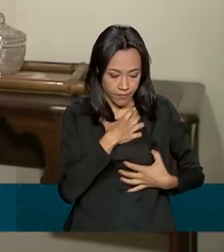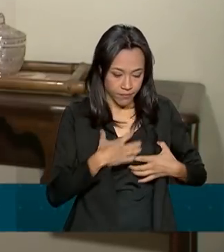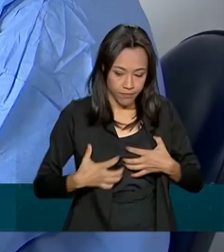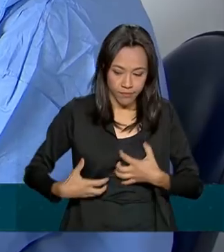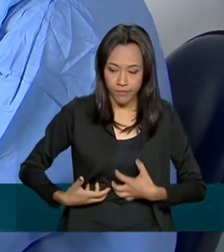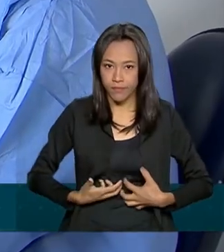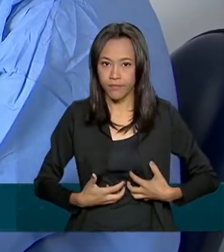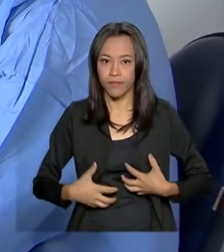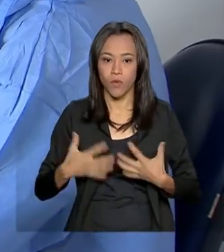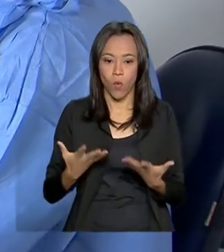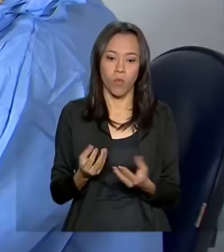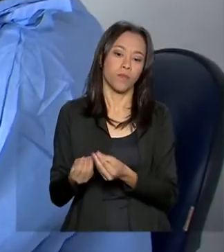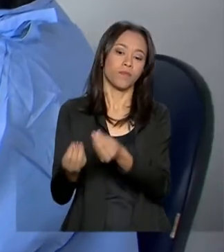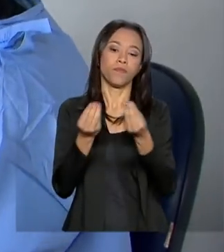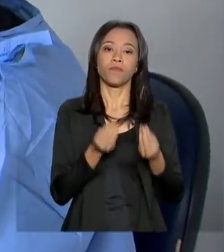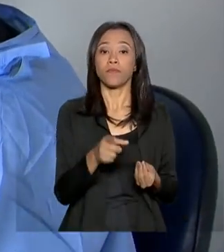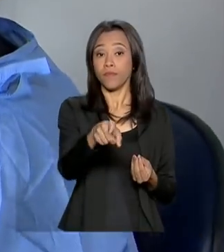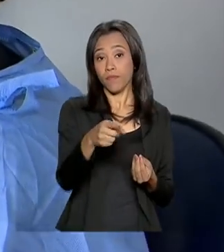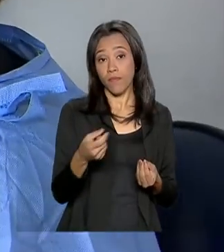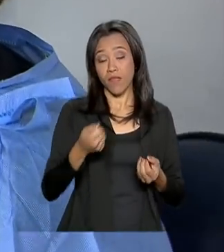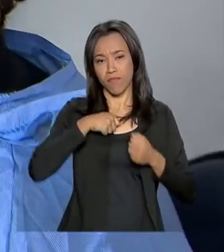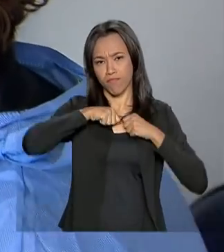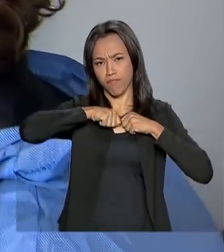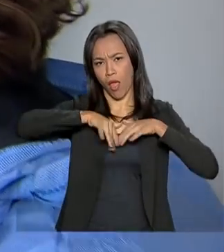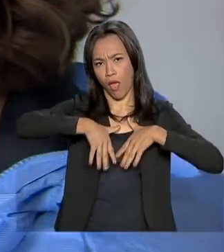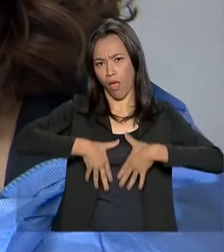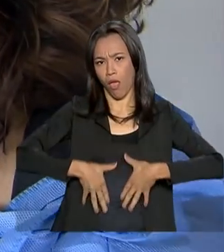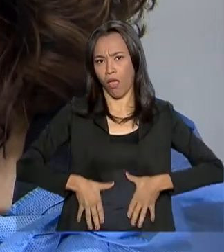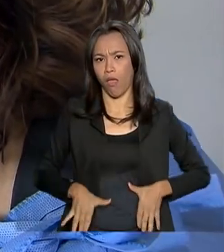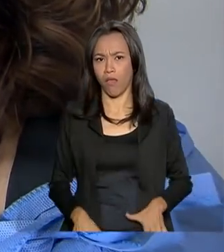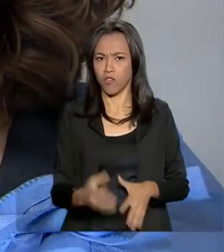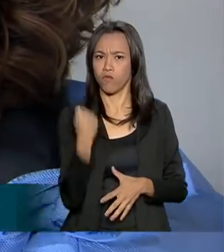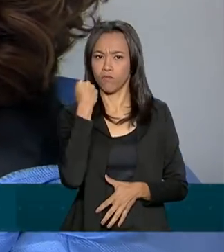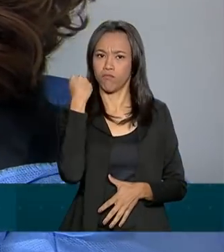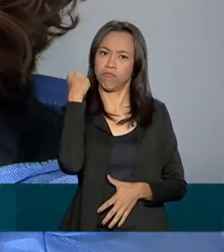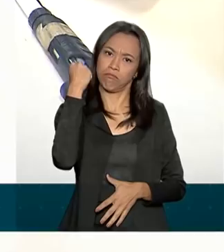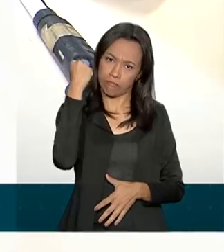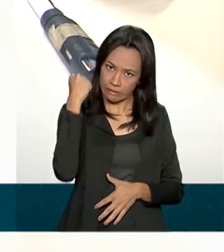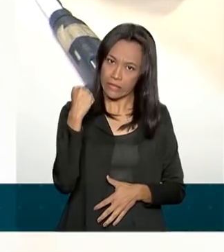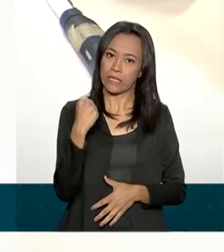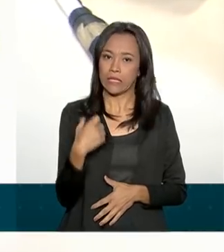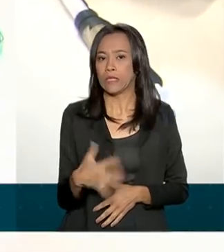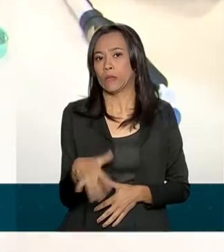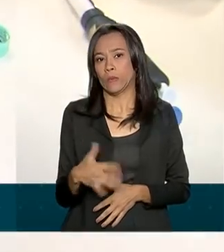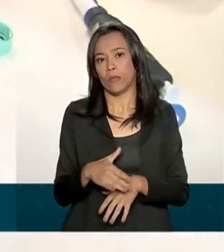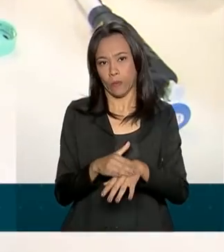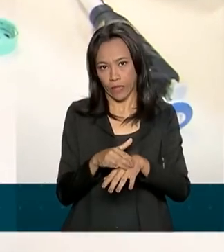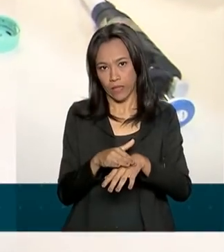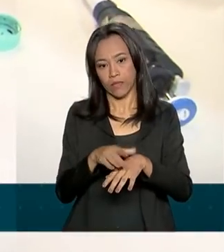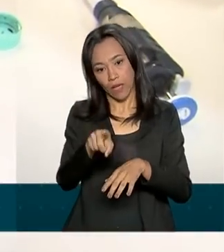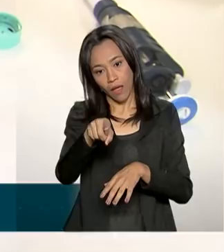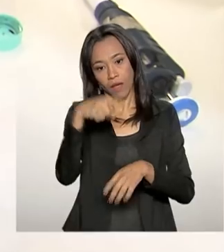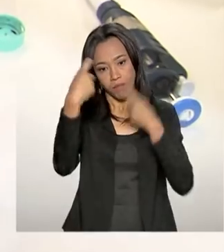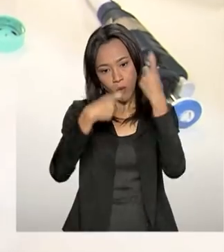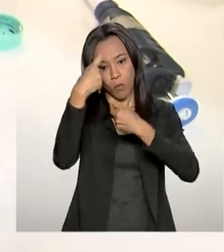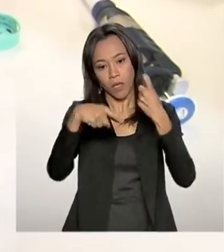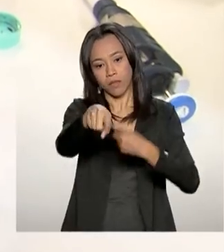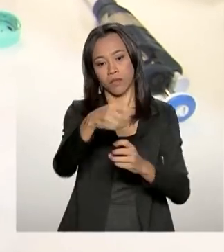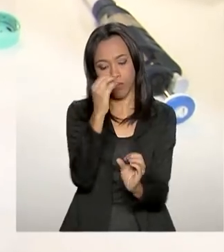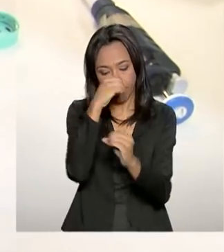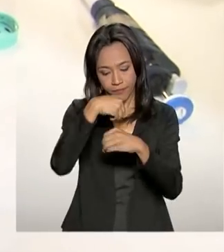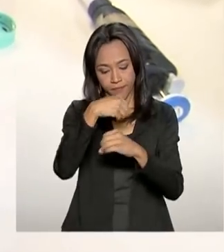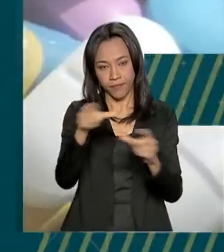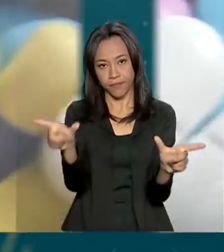ia ser. A proliferação de micro-organismos super resistentes é motivo de preocupação da Organização das